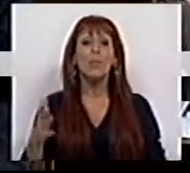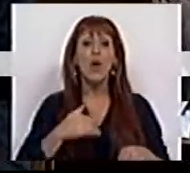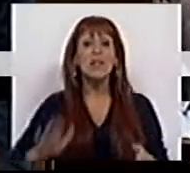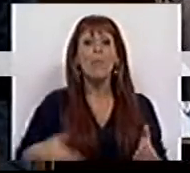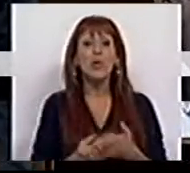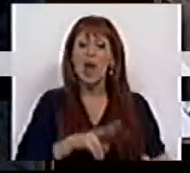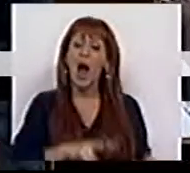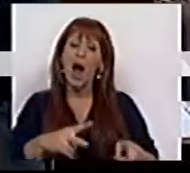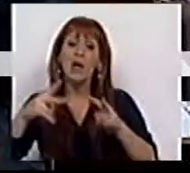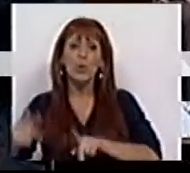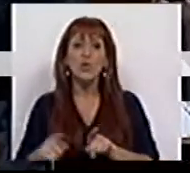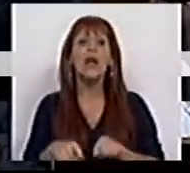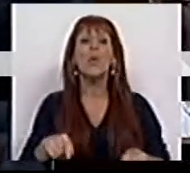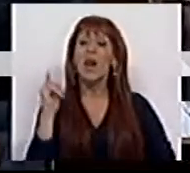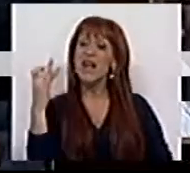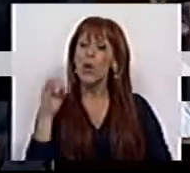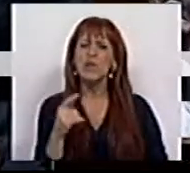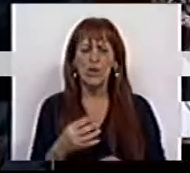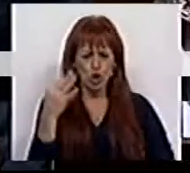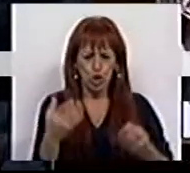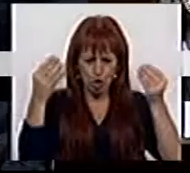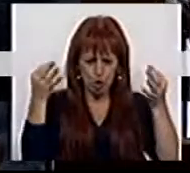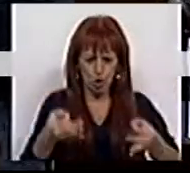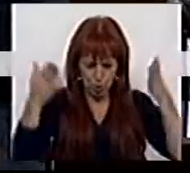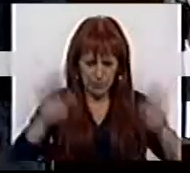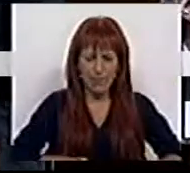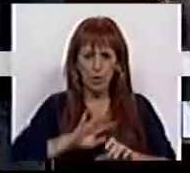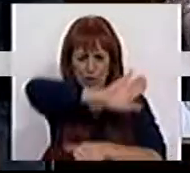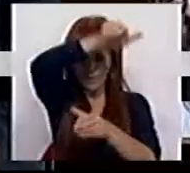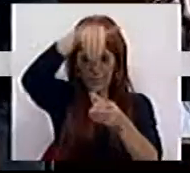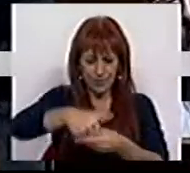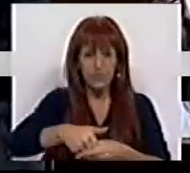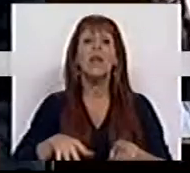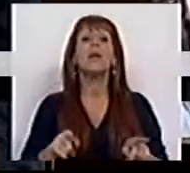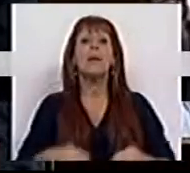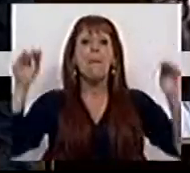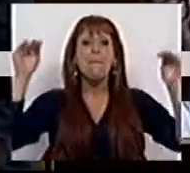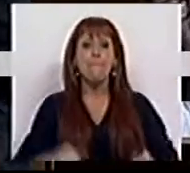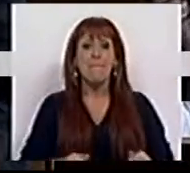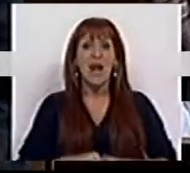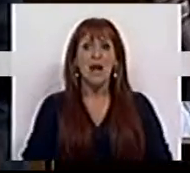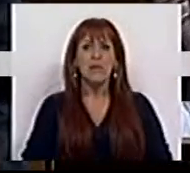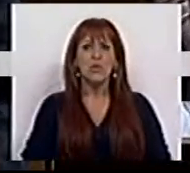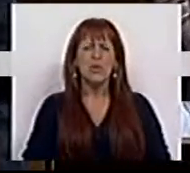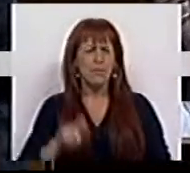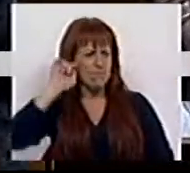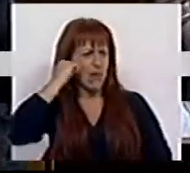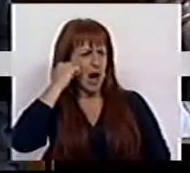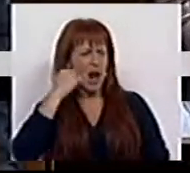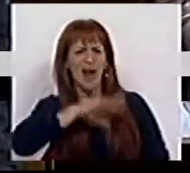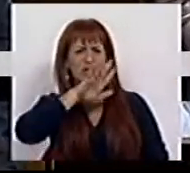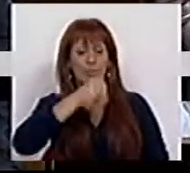propusemos alterações para que o IRS fosse mais justo, tendo englobamentos, fosse menos ofensivo às